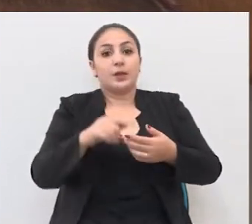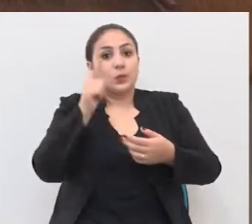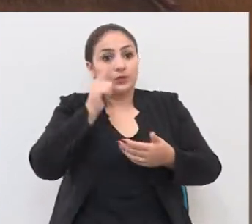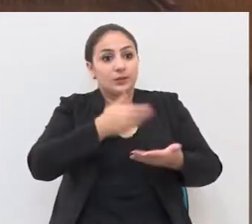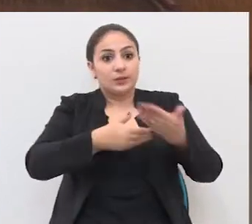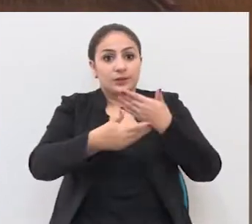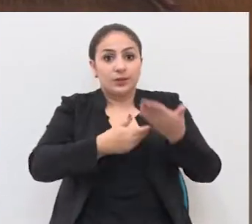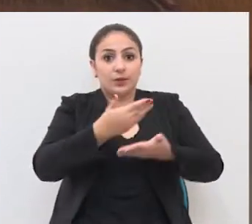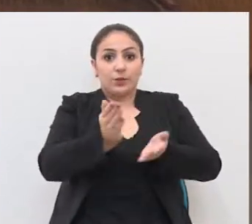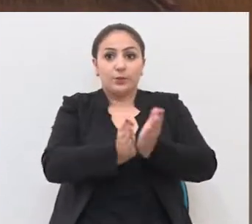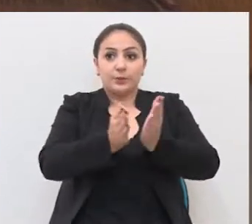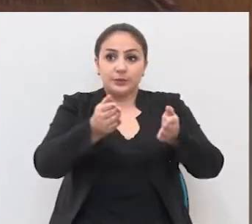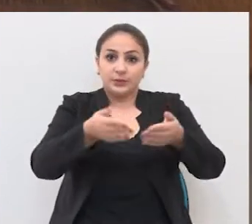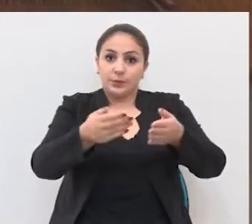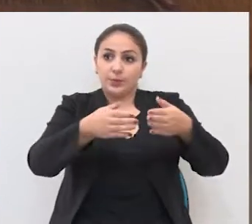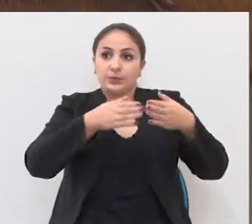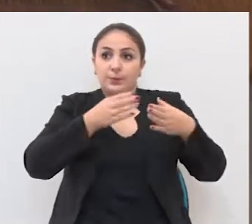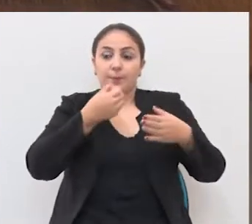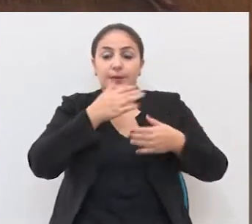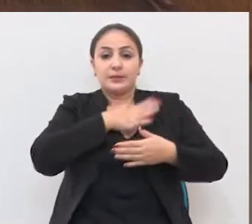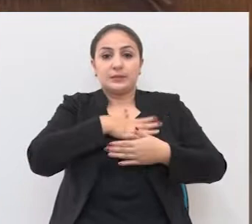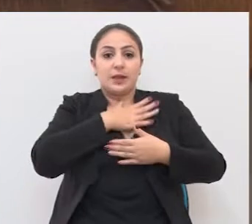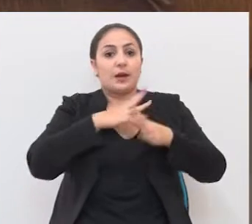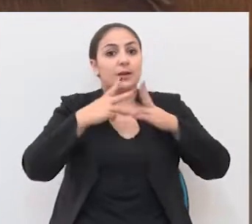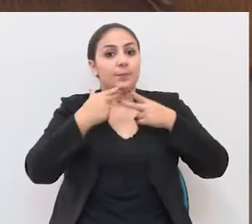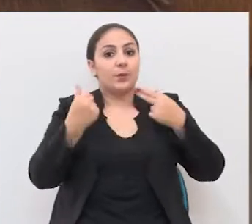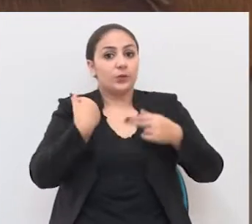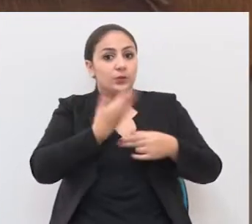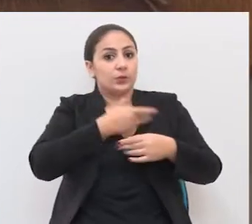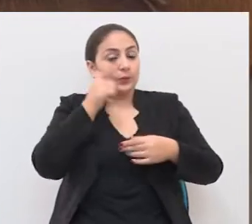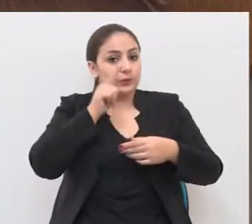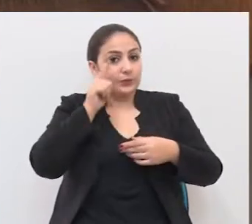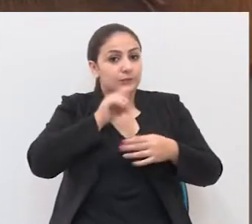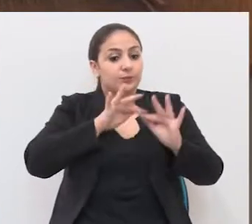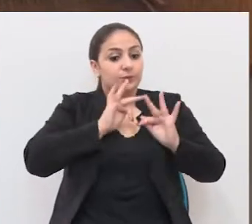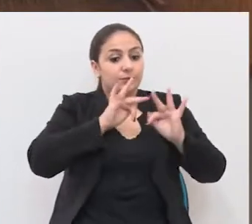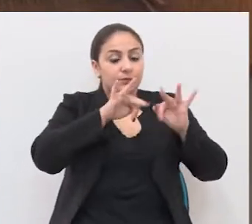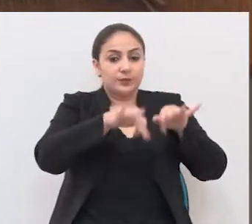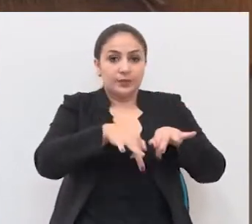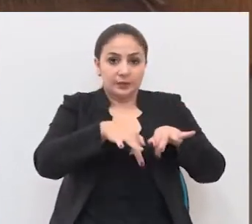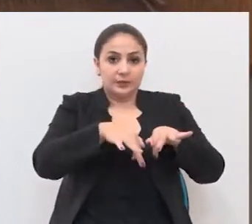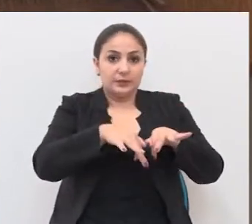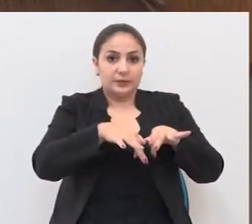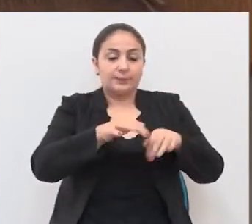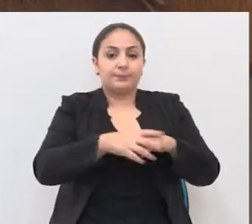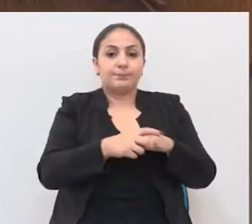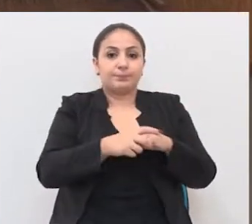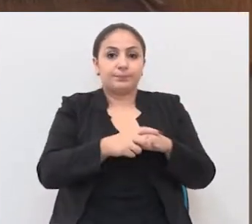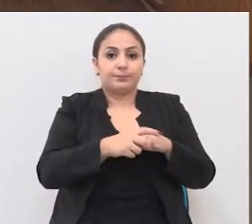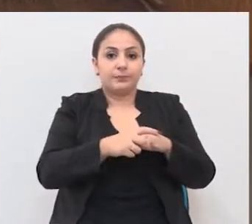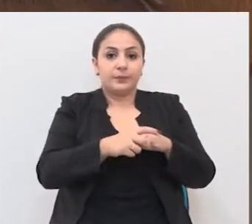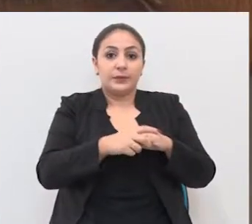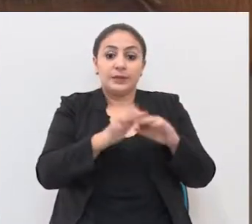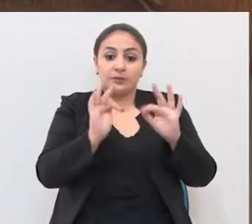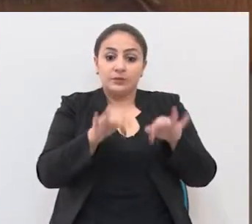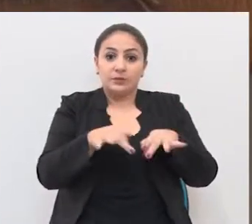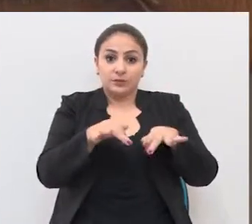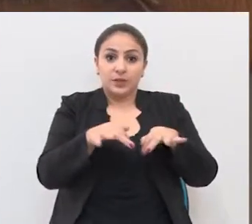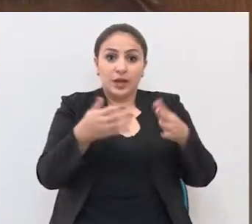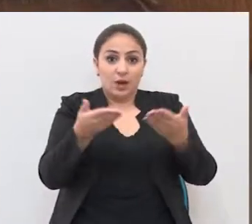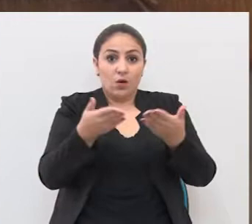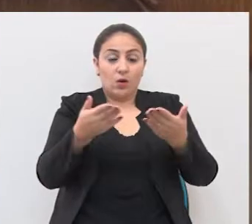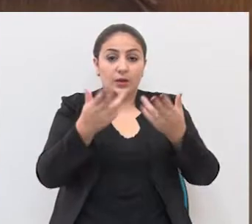prefeito nos atenda, atenda a Frente Parlamentar de Proteção e Bem-Estar Animal, para que a gente possa finalizar essa frente, que